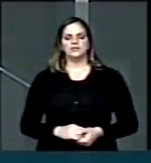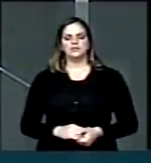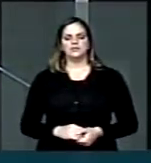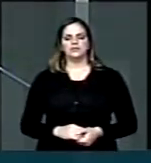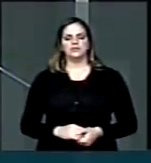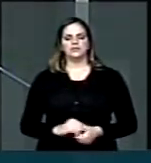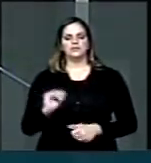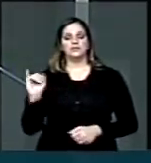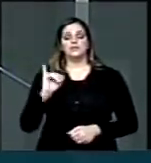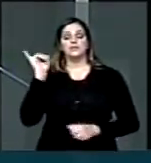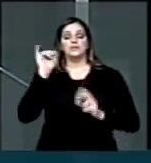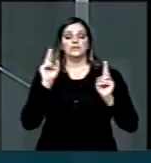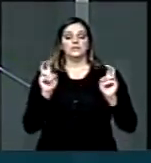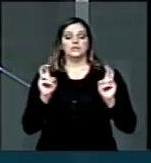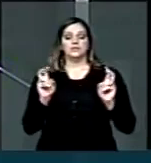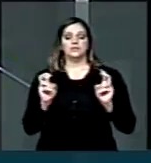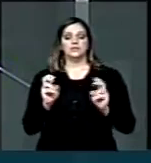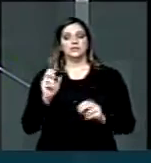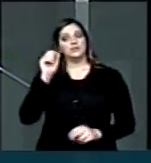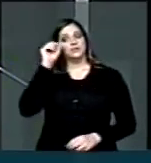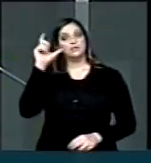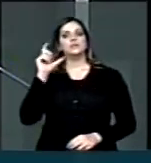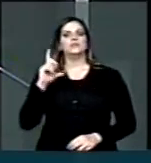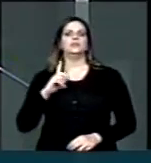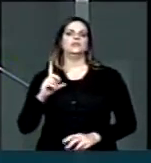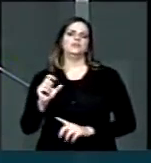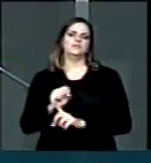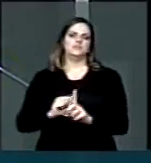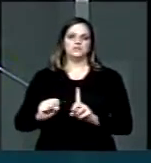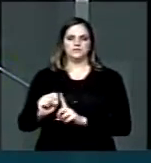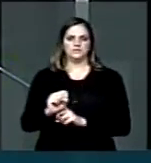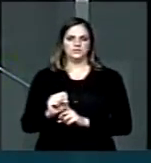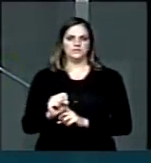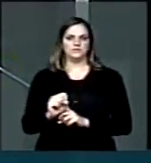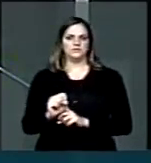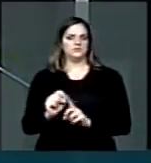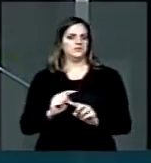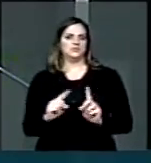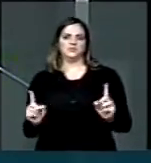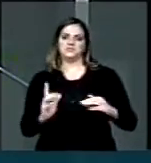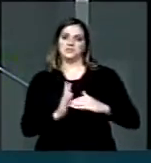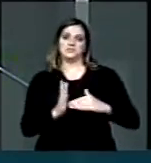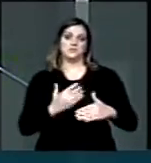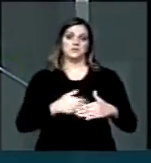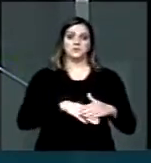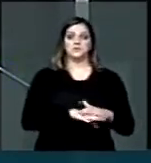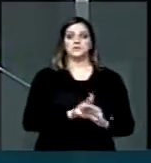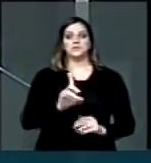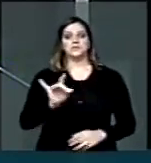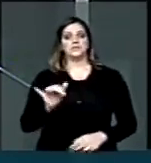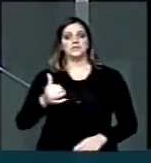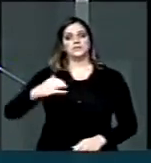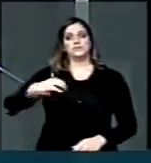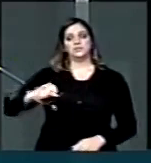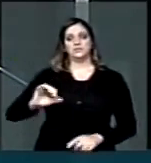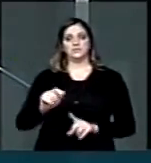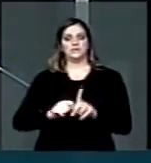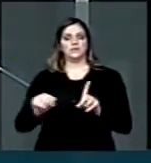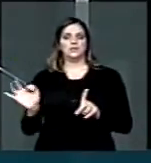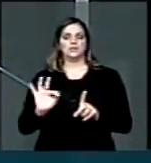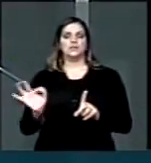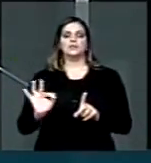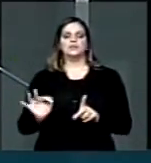sociedade foi sepultada no Senado Federal no último dia 19 de fevereiro.